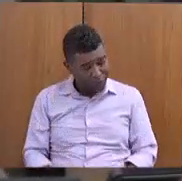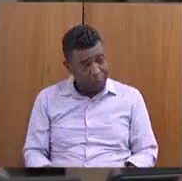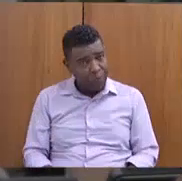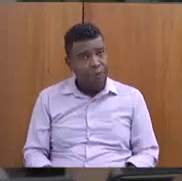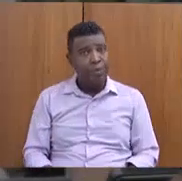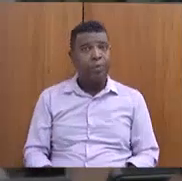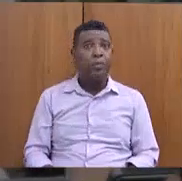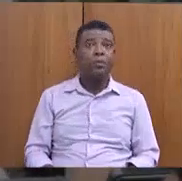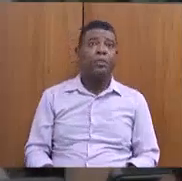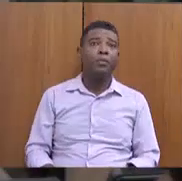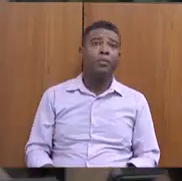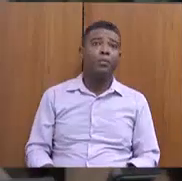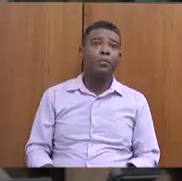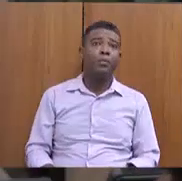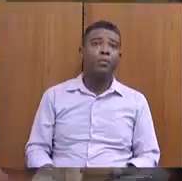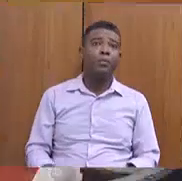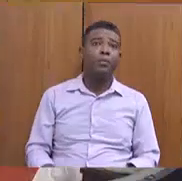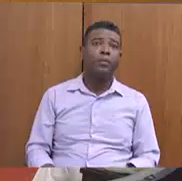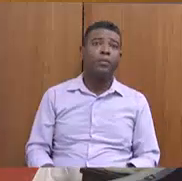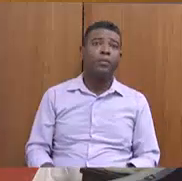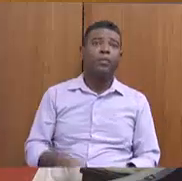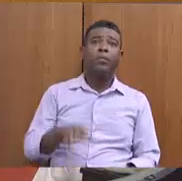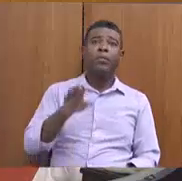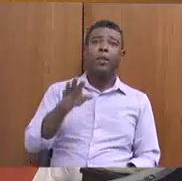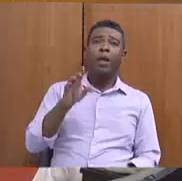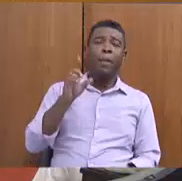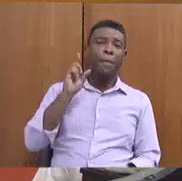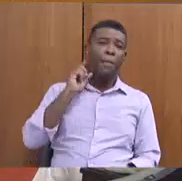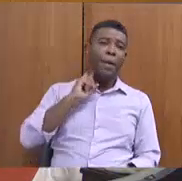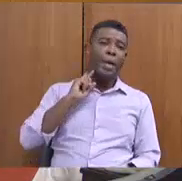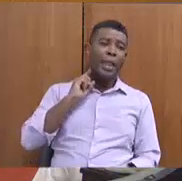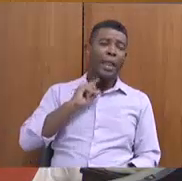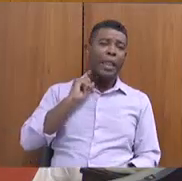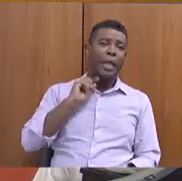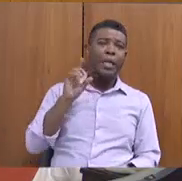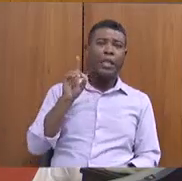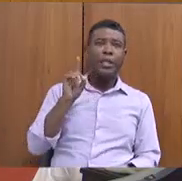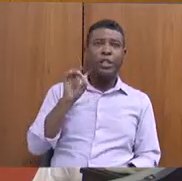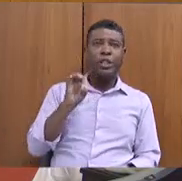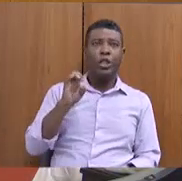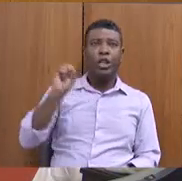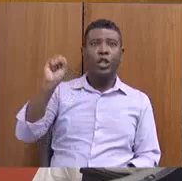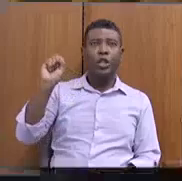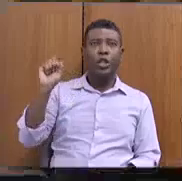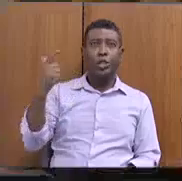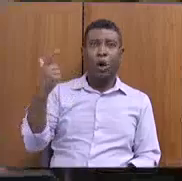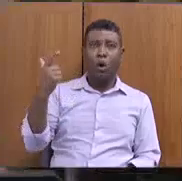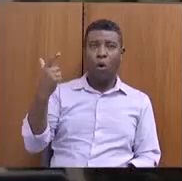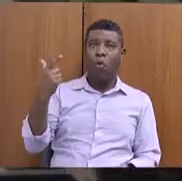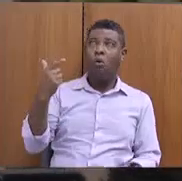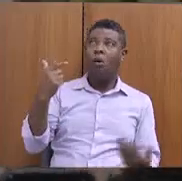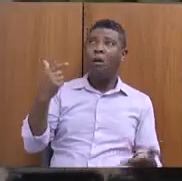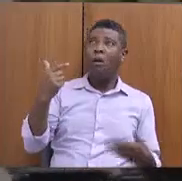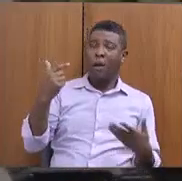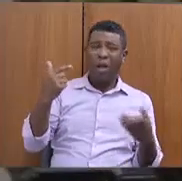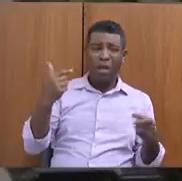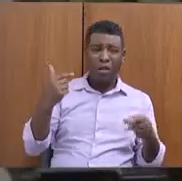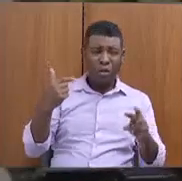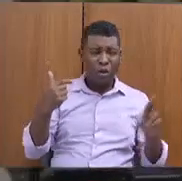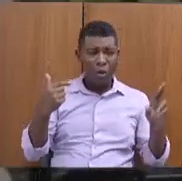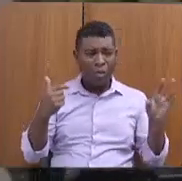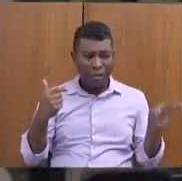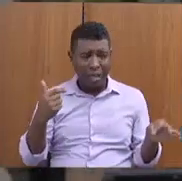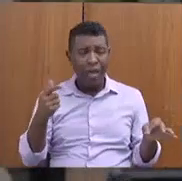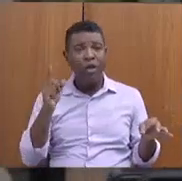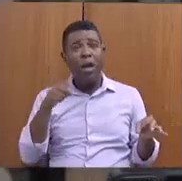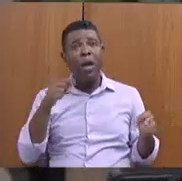Minas de Sol, é isso que é o nome do programa? Eu acho que é só a sugestão de incluir atendimento à quilombola,